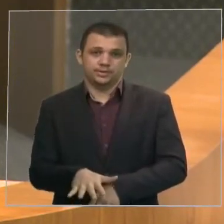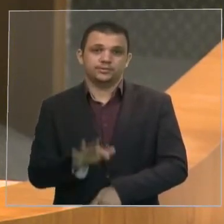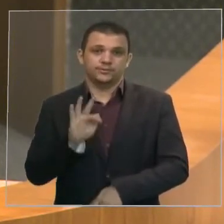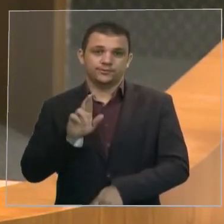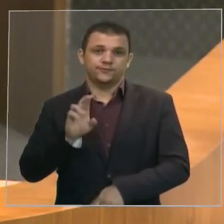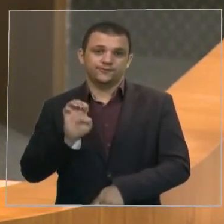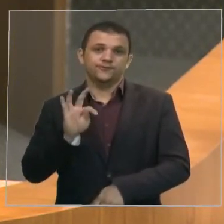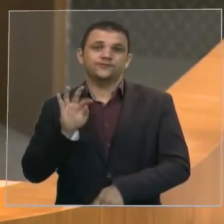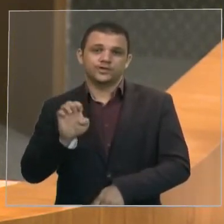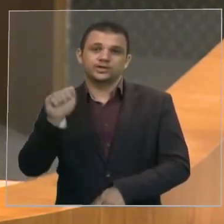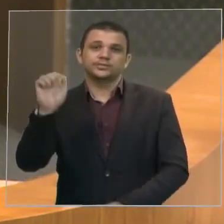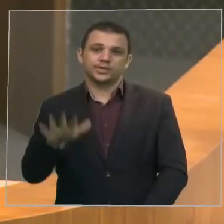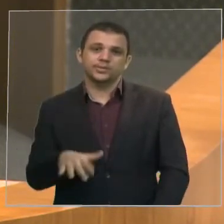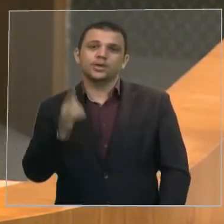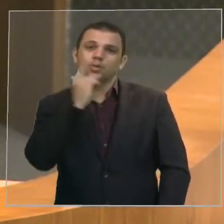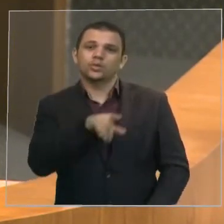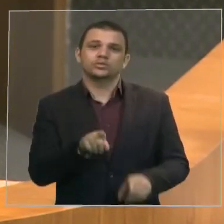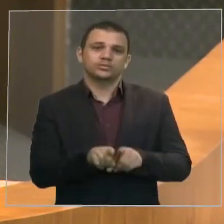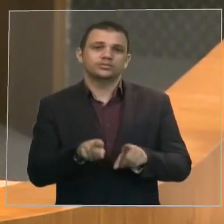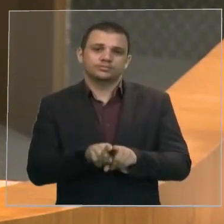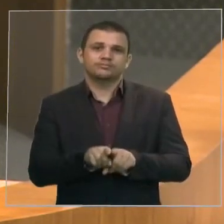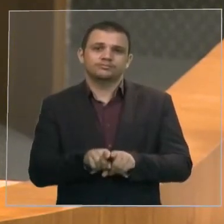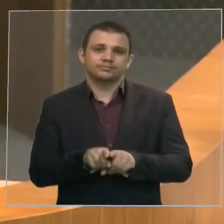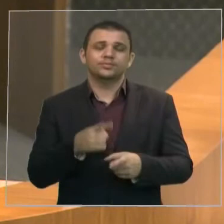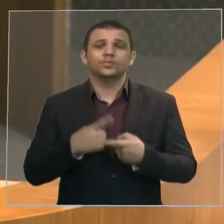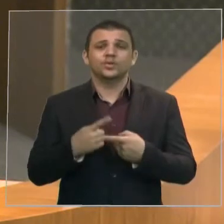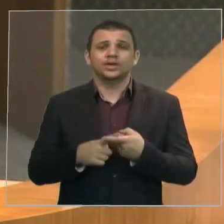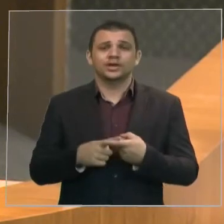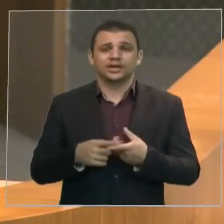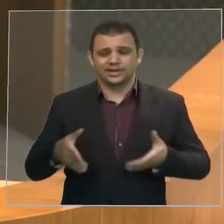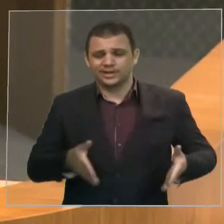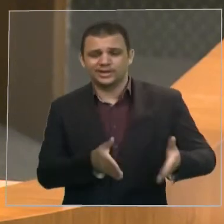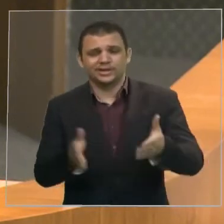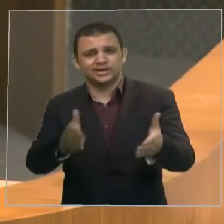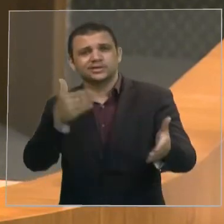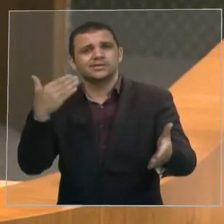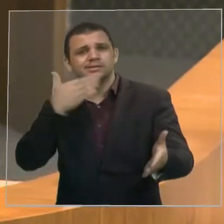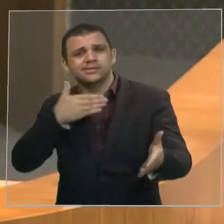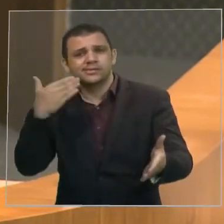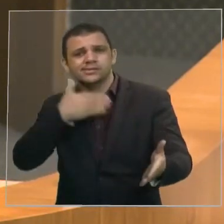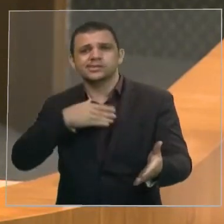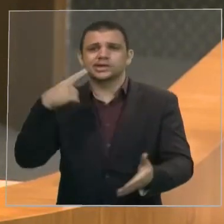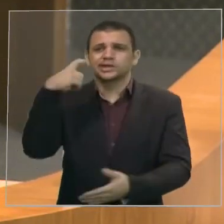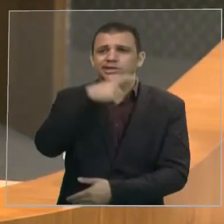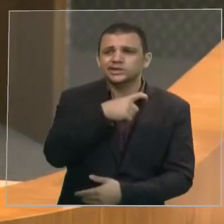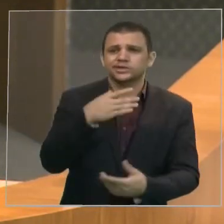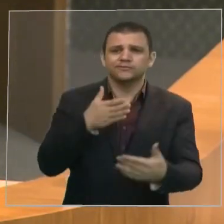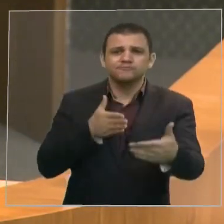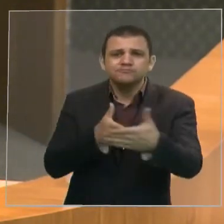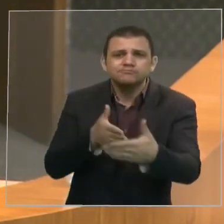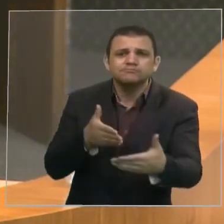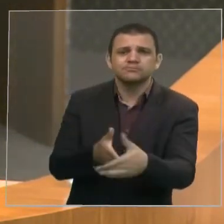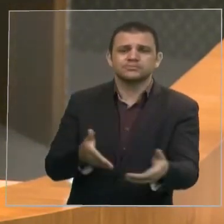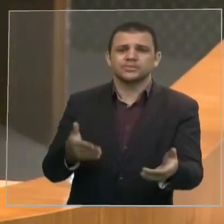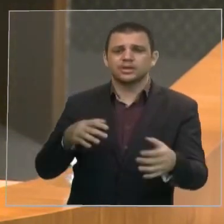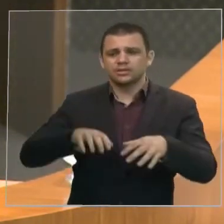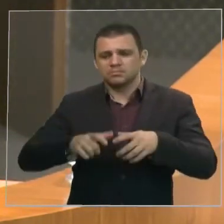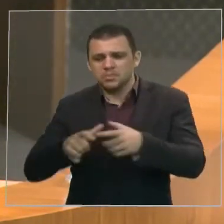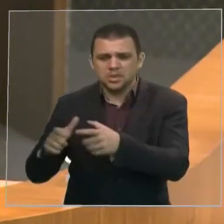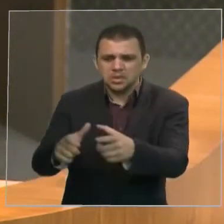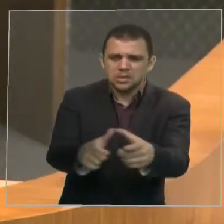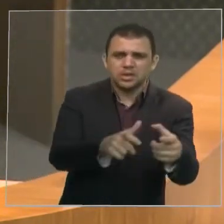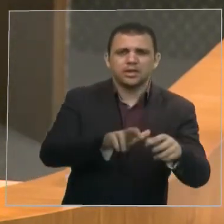O frete, as estradas em passas e condições, naturalmente, a dificuldade de acesso vai ensejar